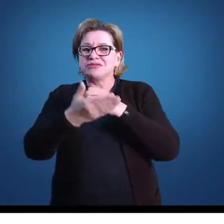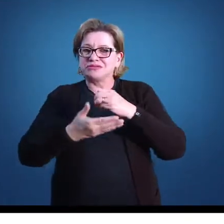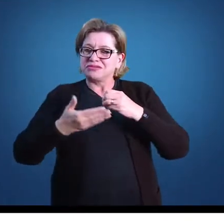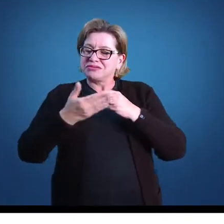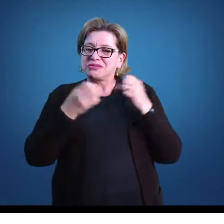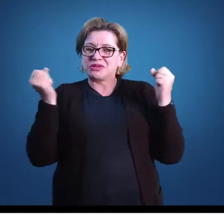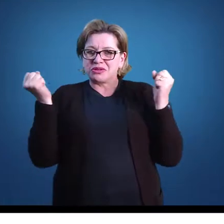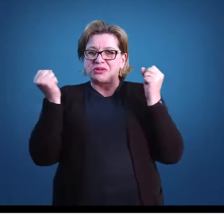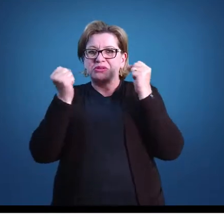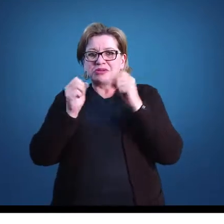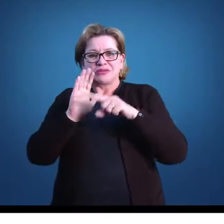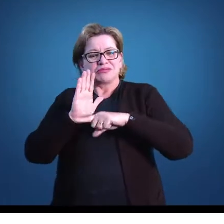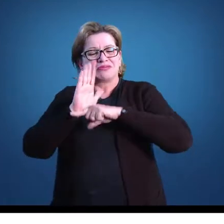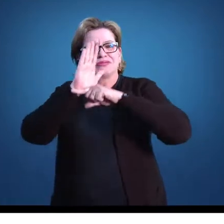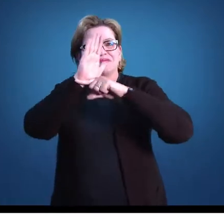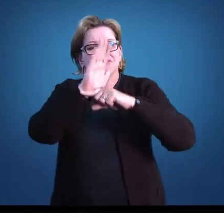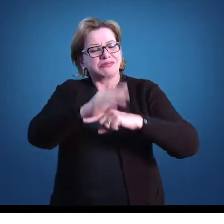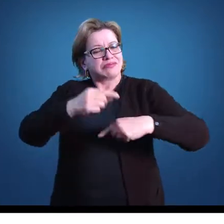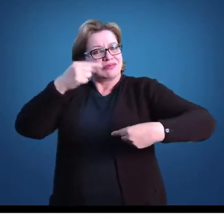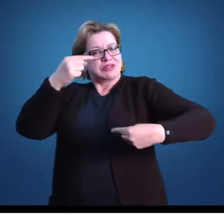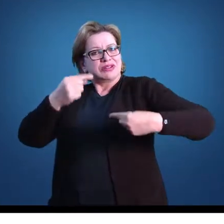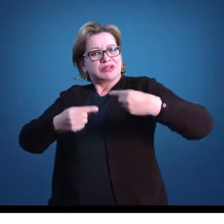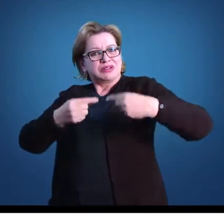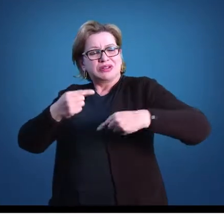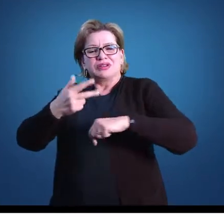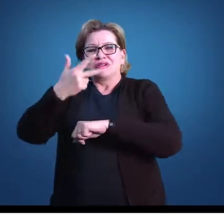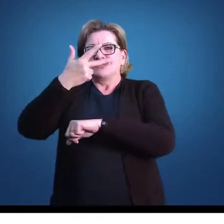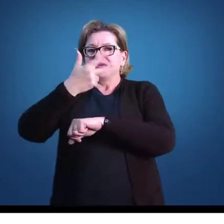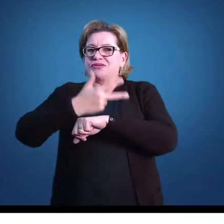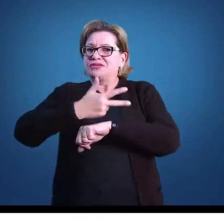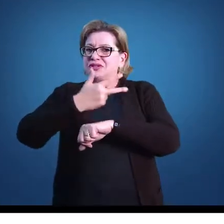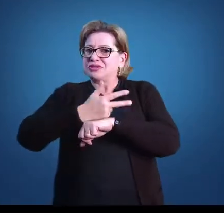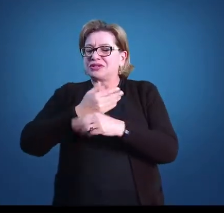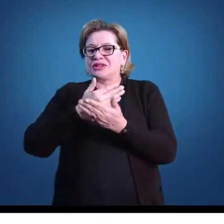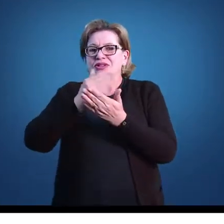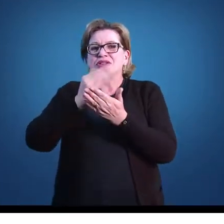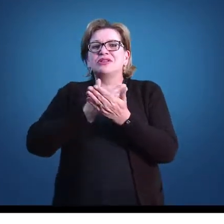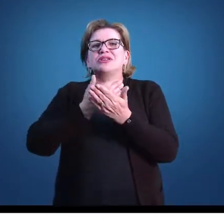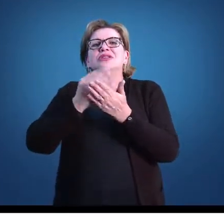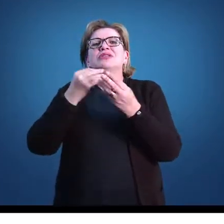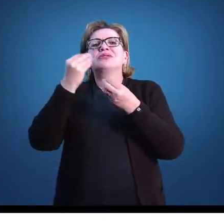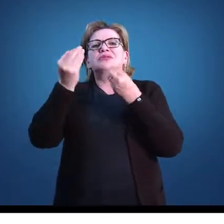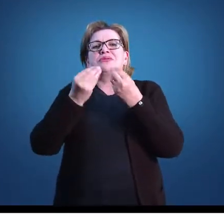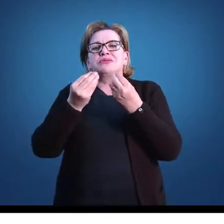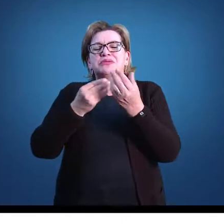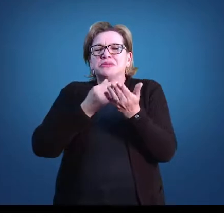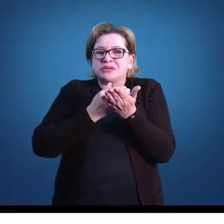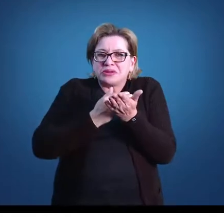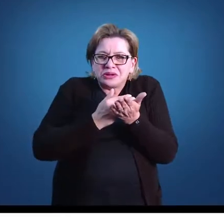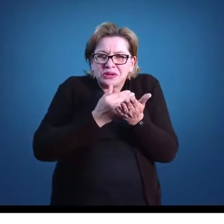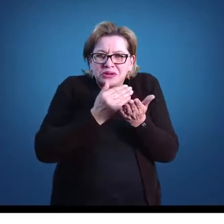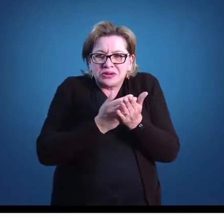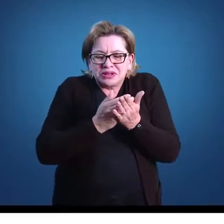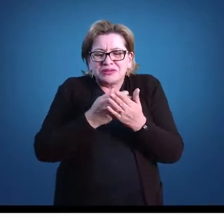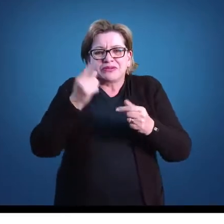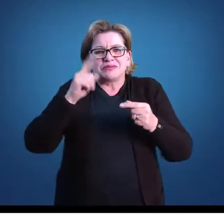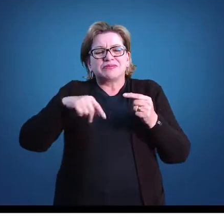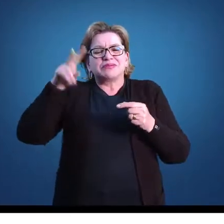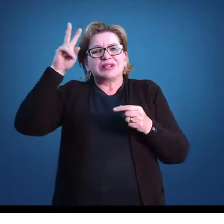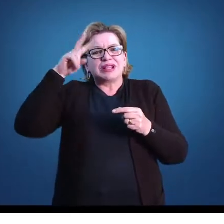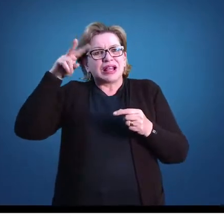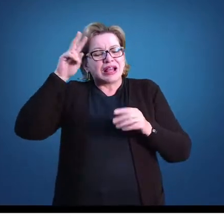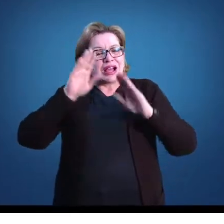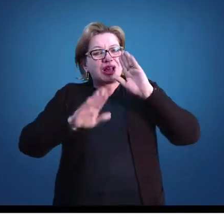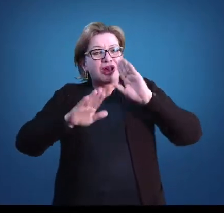nos auxiliar nessa discussão. A nossa videoaula vai estar dividida da segunda forma. Inicialmente, iremos retomar